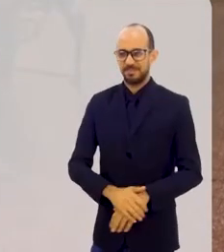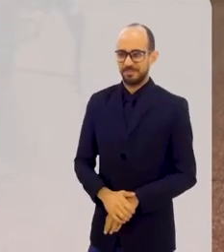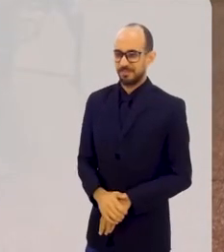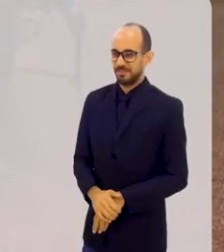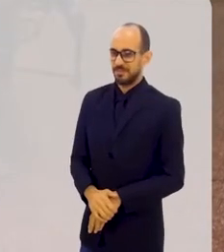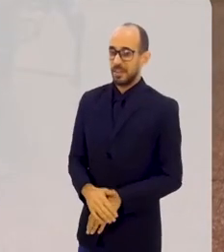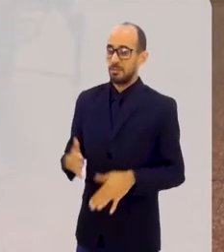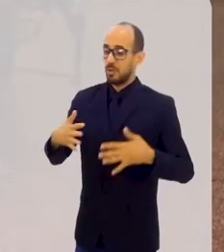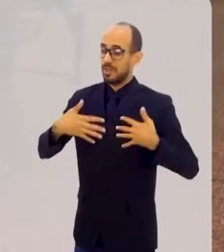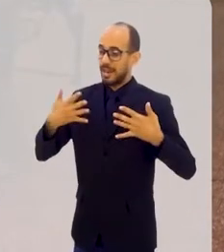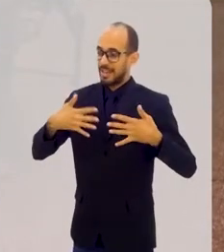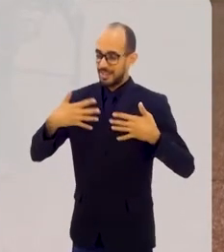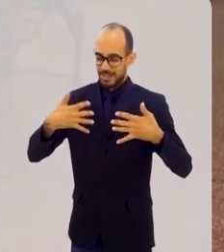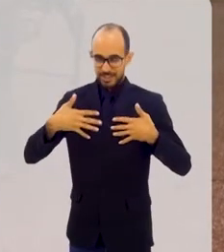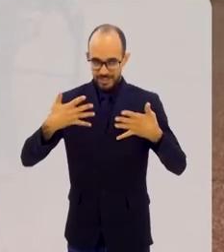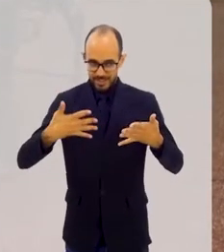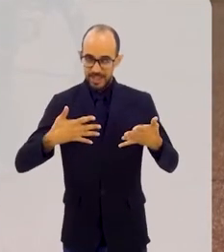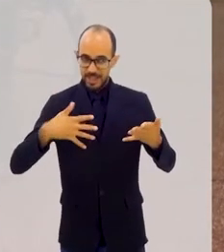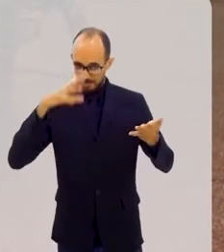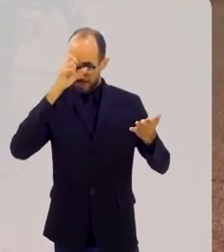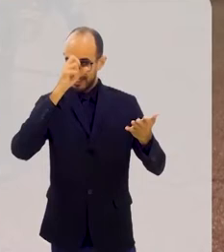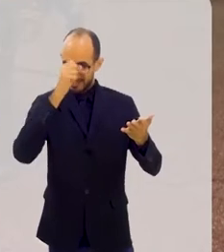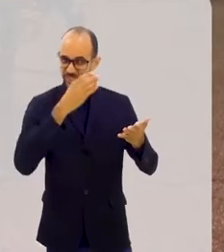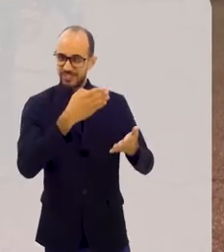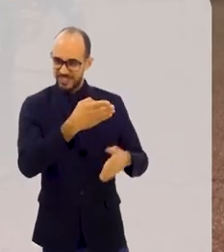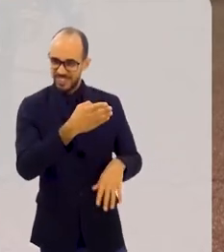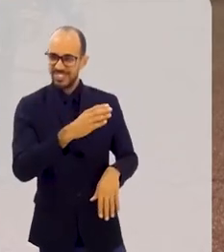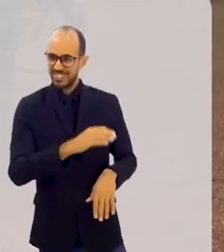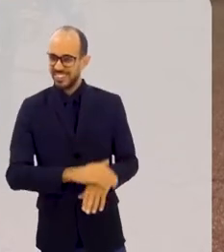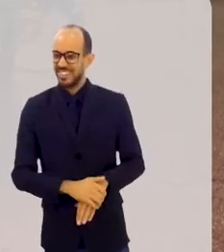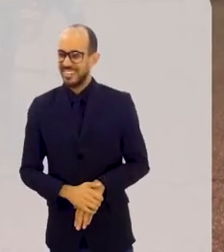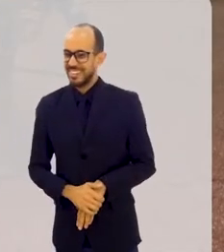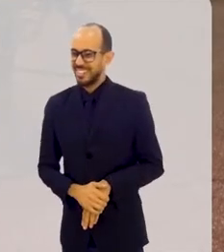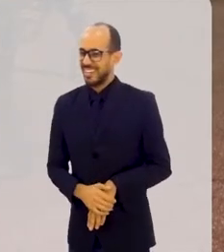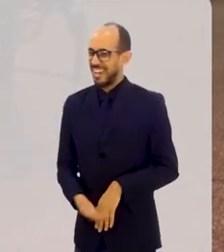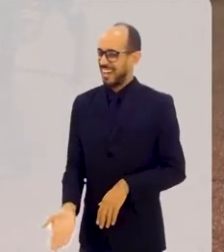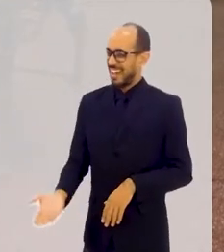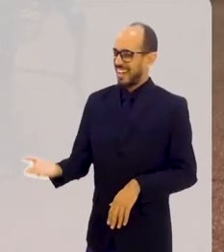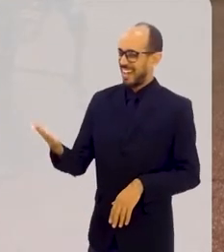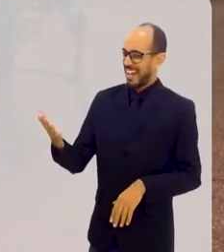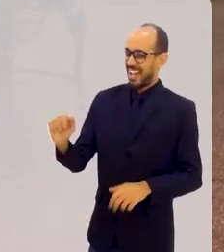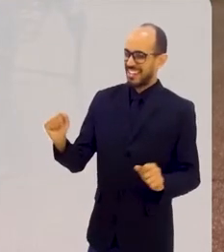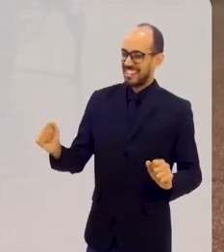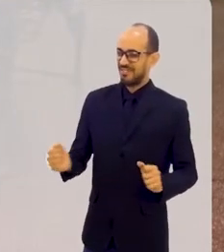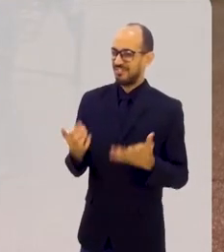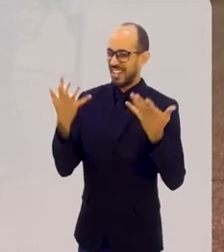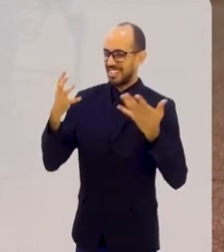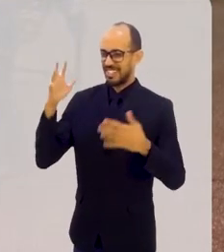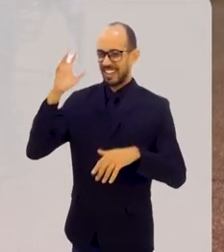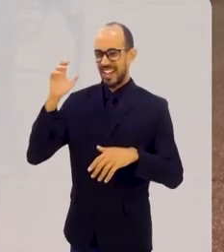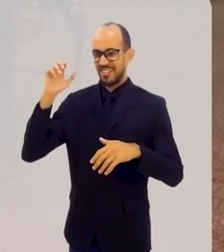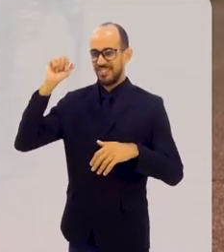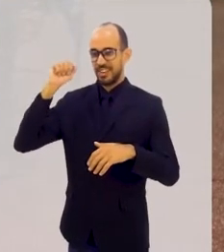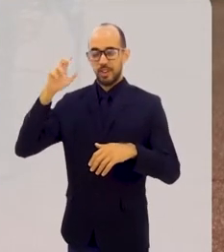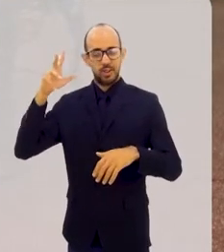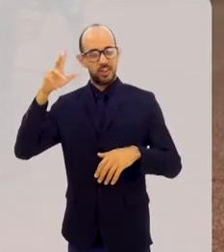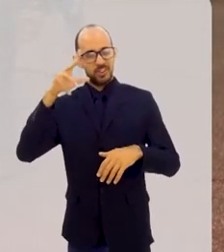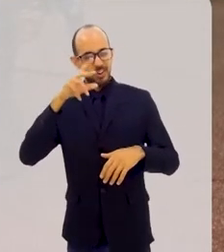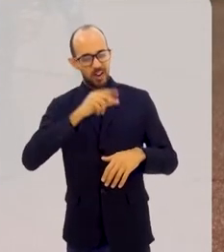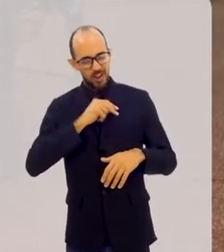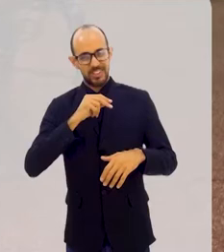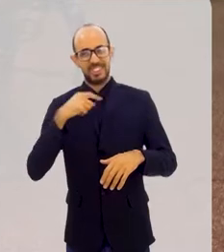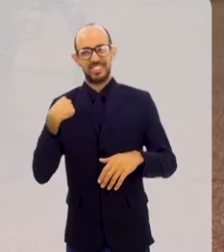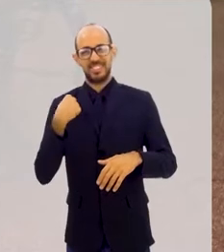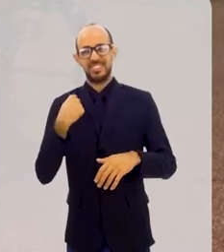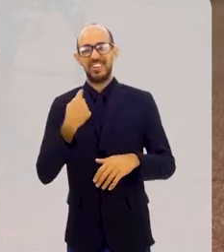Obrigado, José. E, quanta alegria, aprendi com o senhor. Até temos a festa da África também, todo novembro. Nossa Senhora